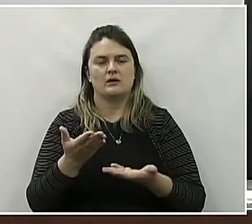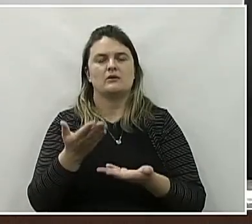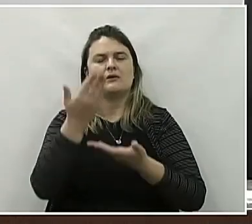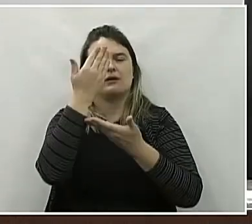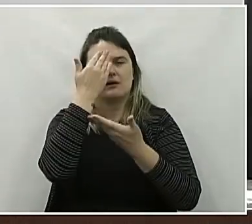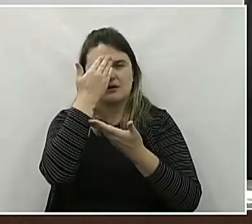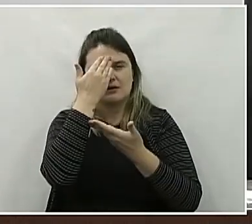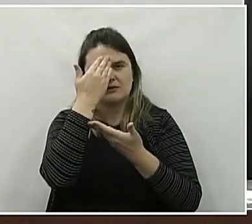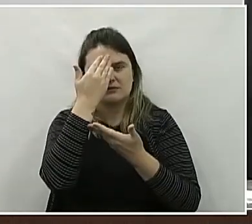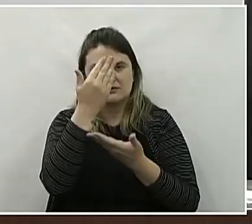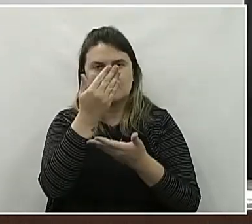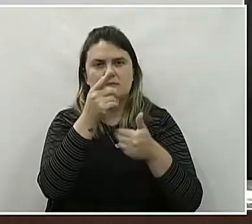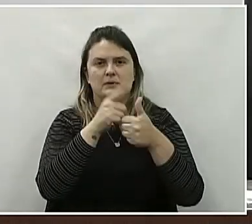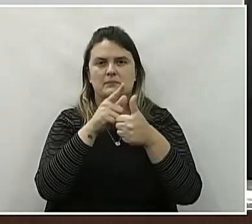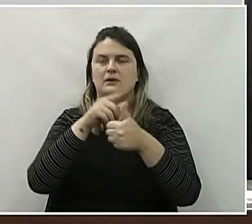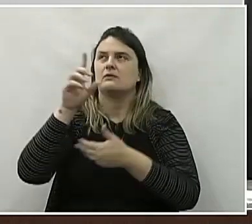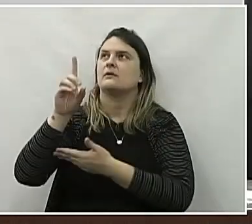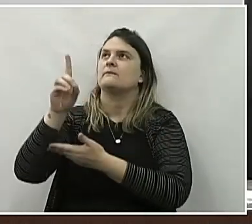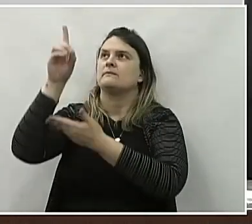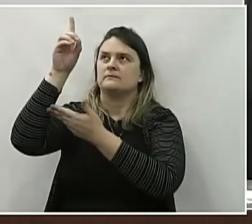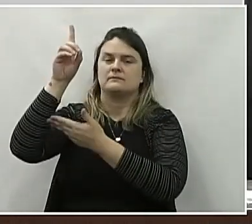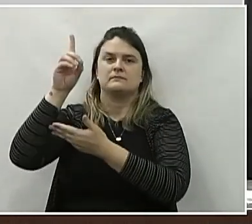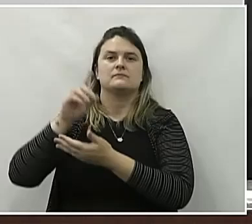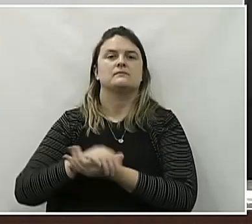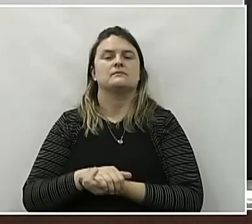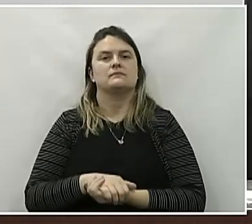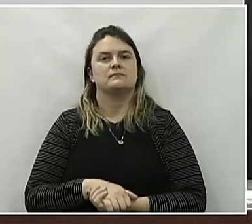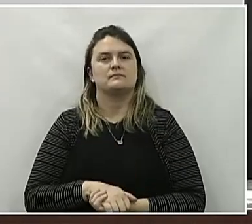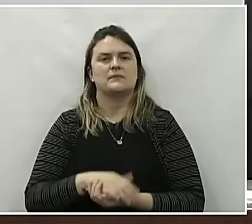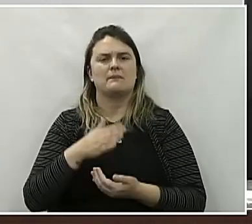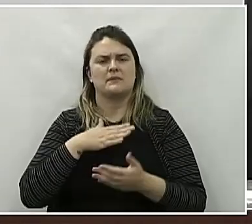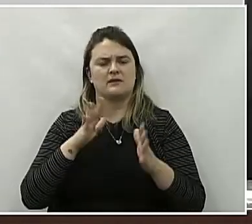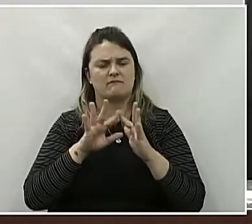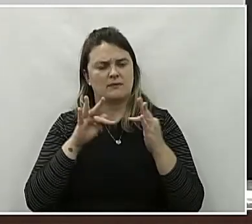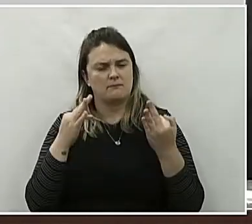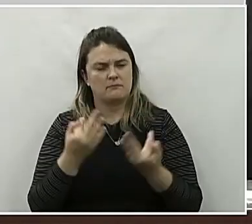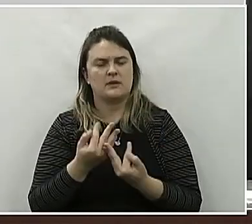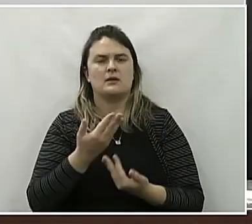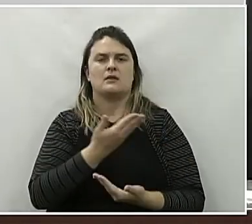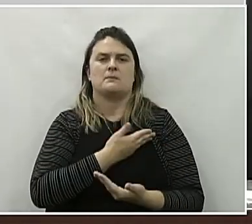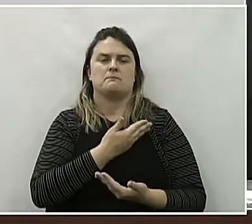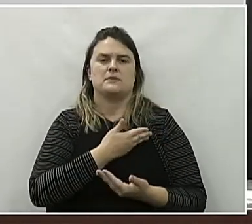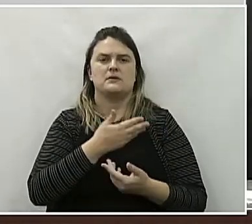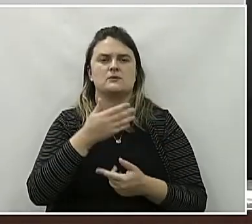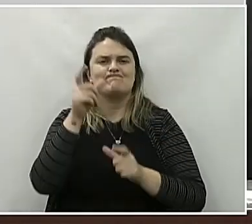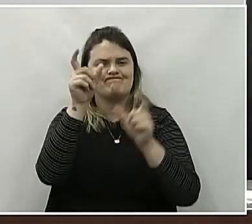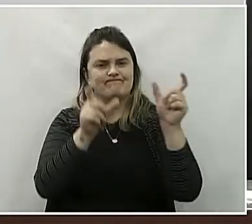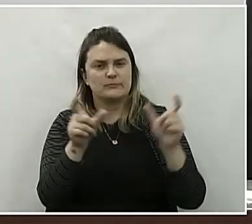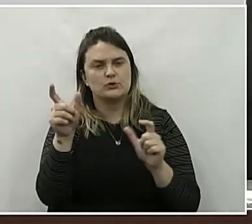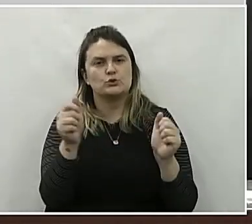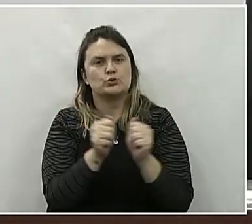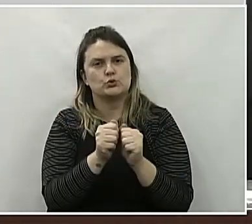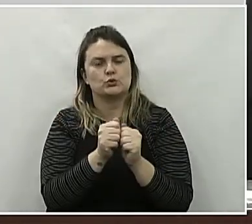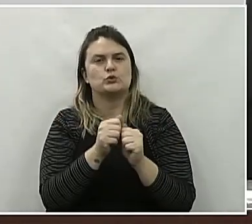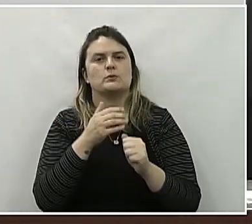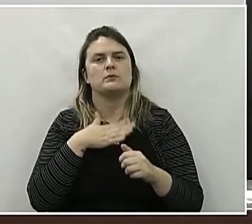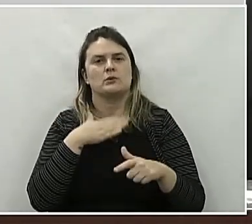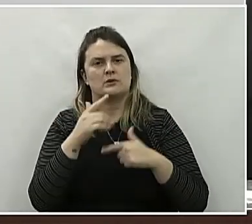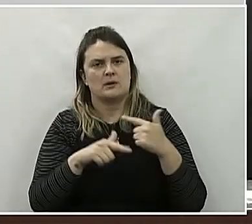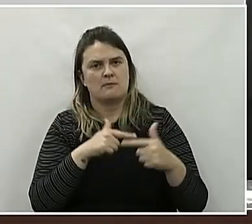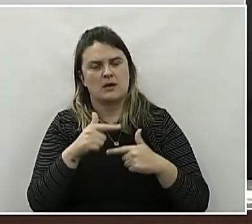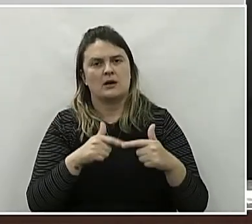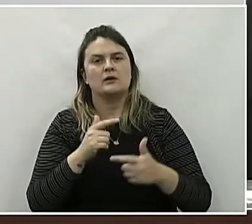Obrigado. primeiramente a Deus, também a família, os amigos, as pessoas que estiveram junto nesse